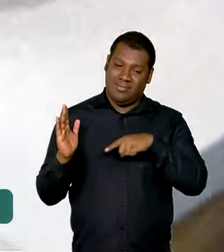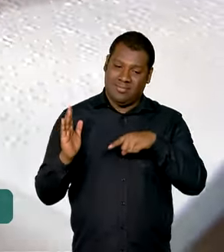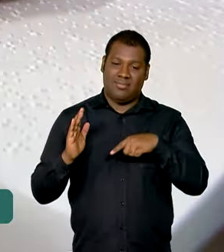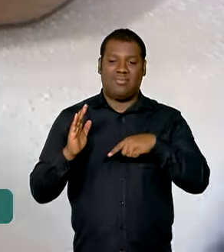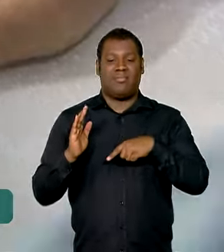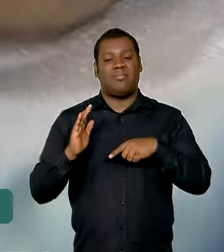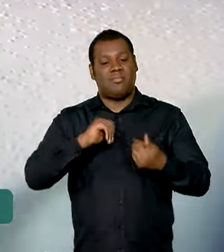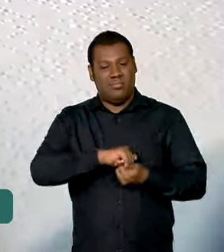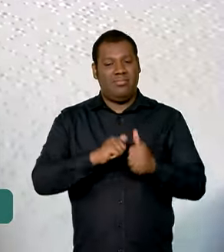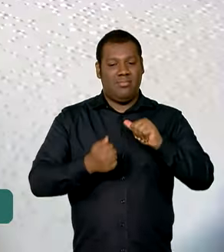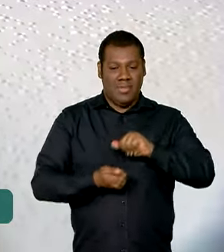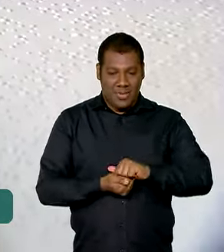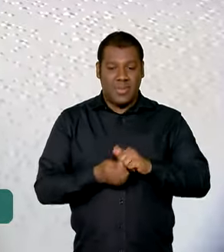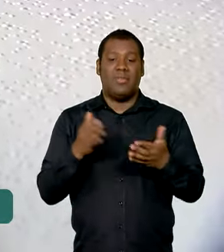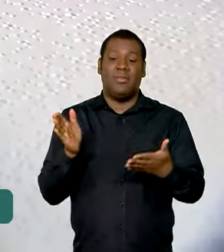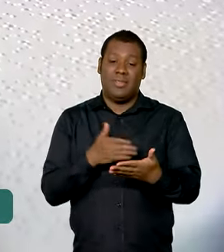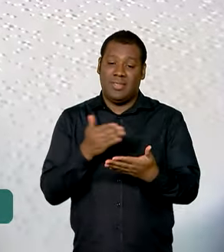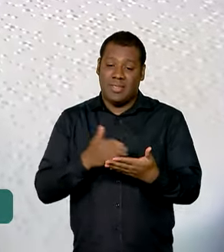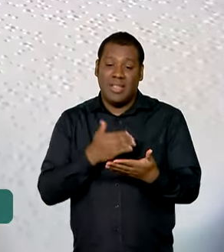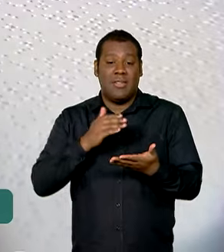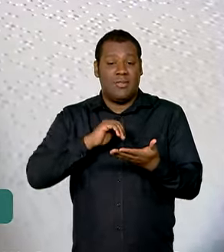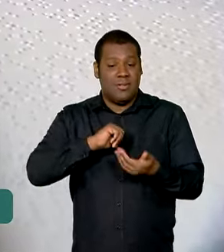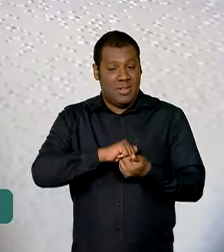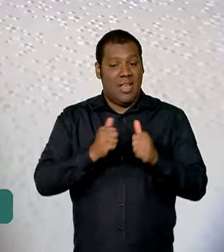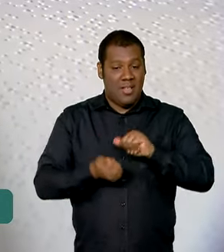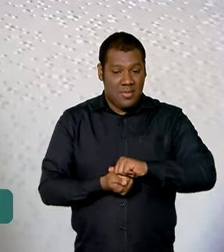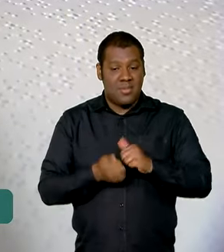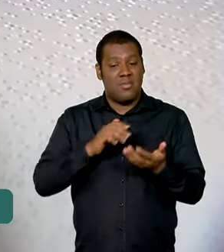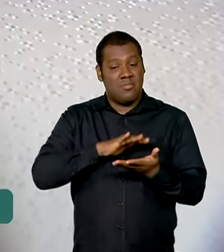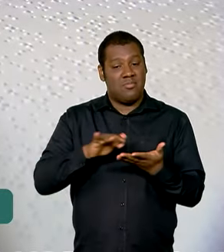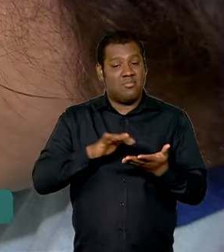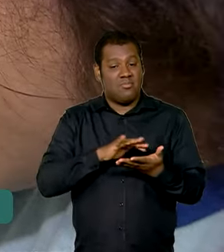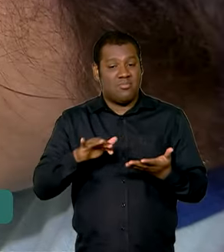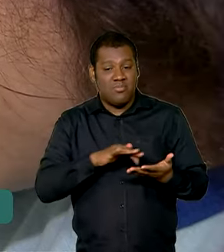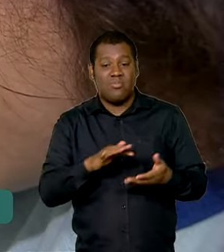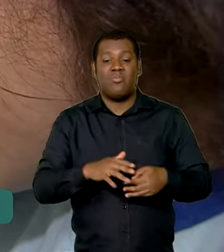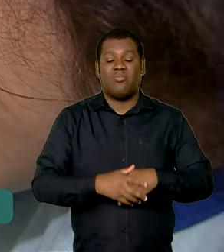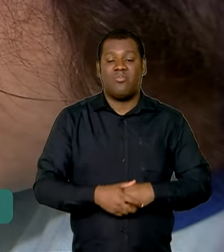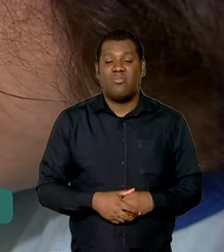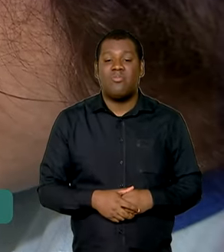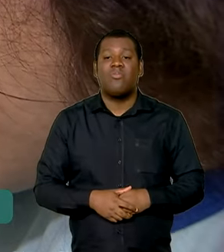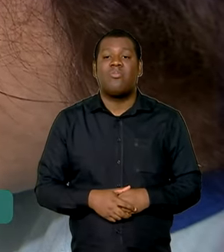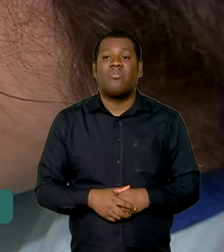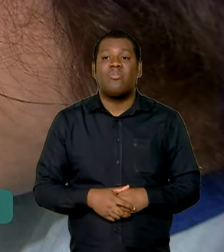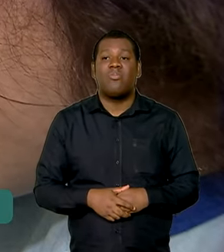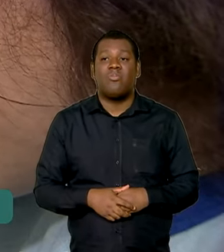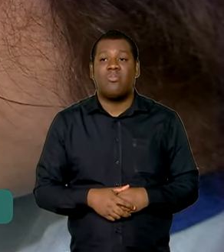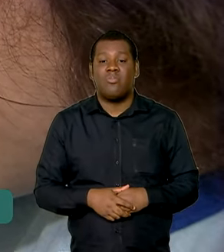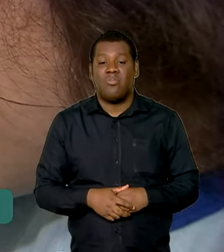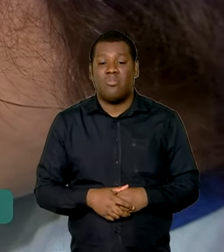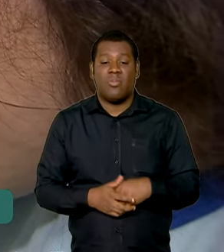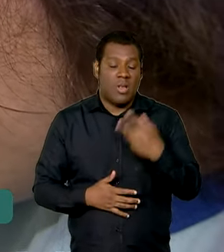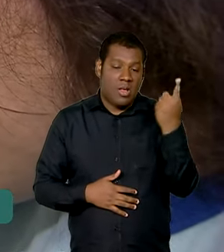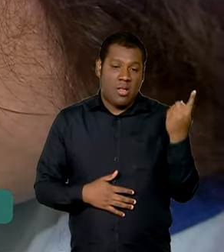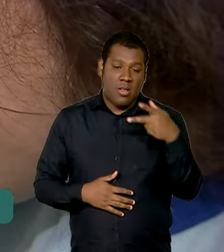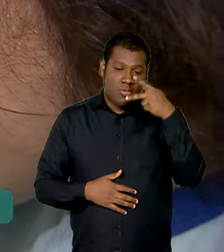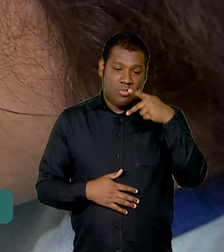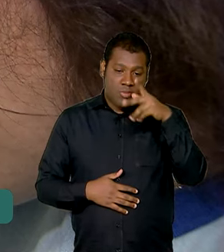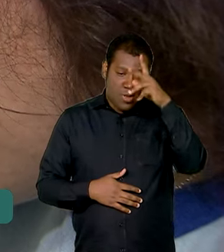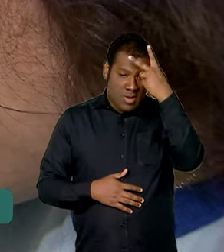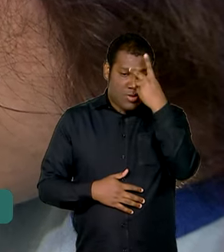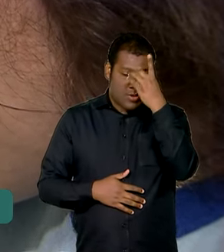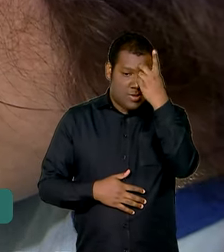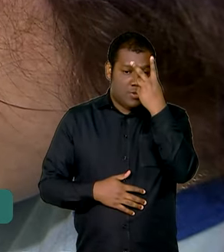para igual nos livros didáticos em braile. Para ela, o único obstáculo que a cegueira lhe impõe